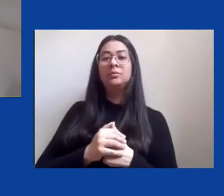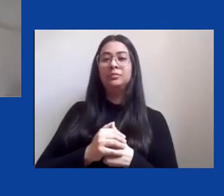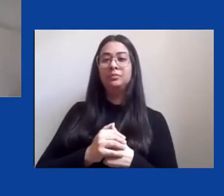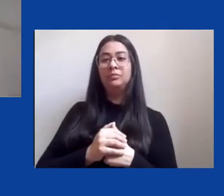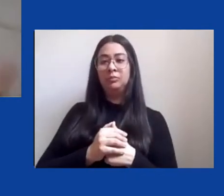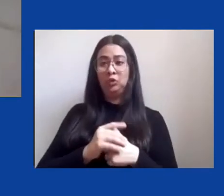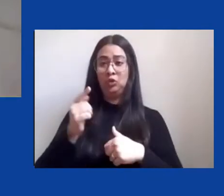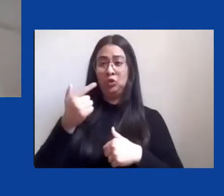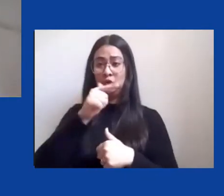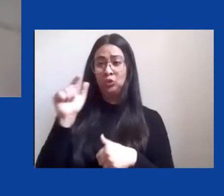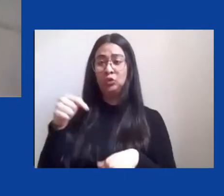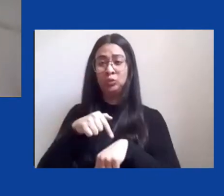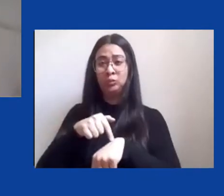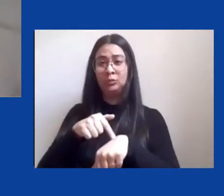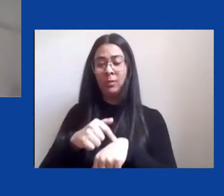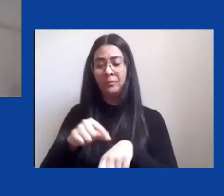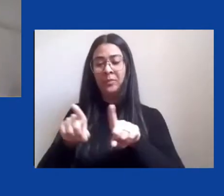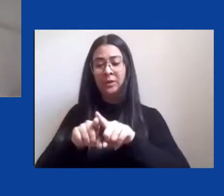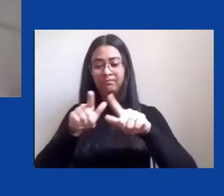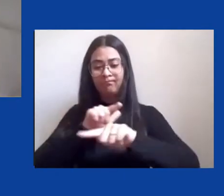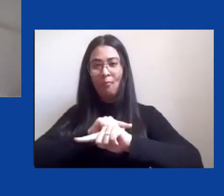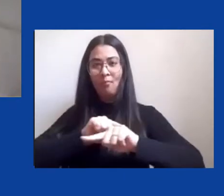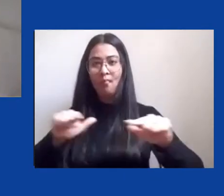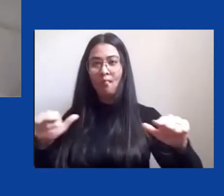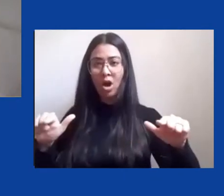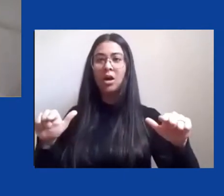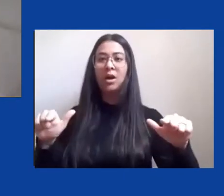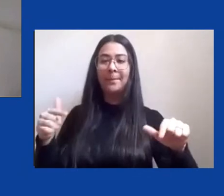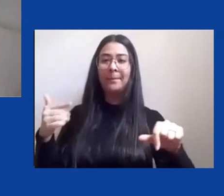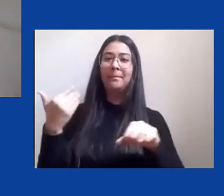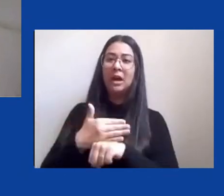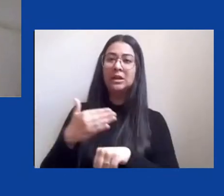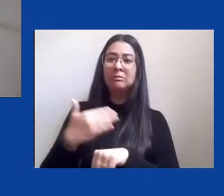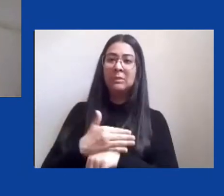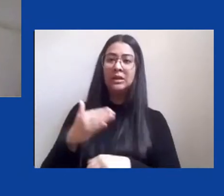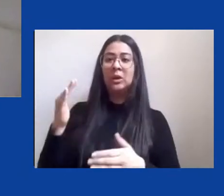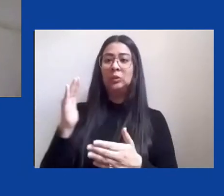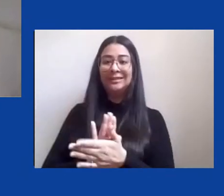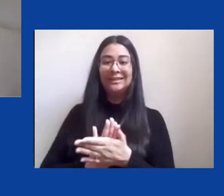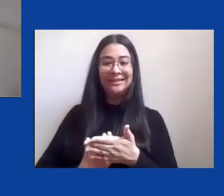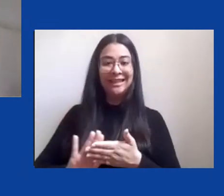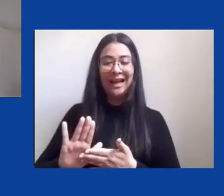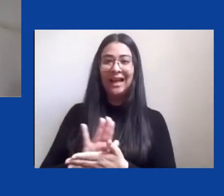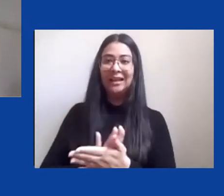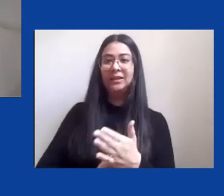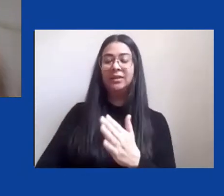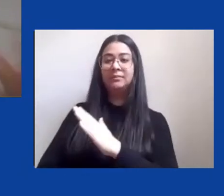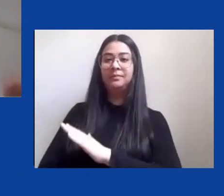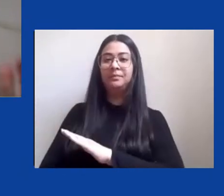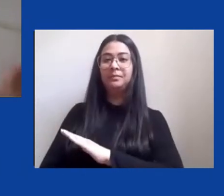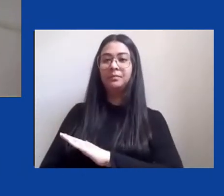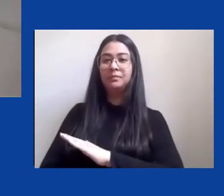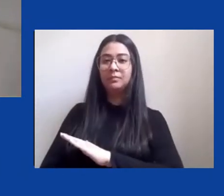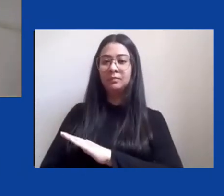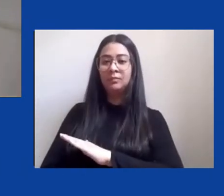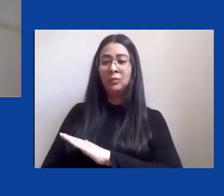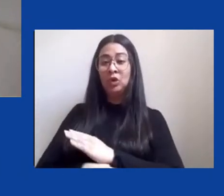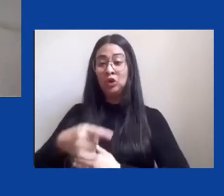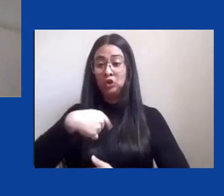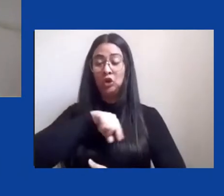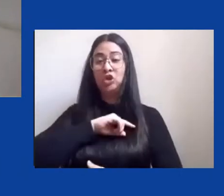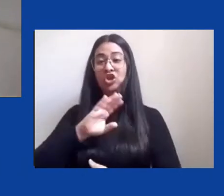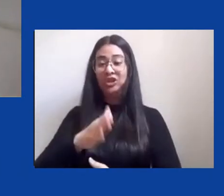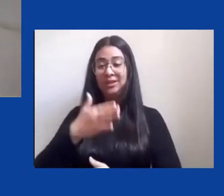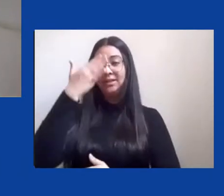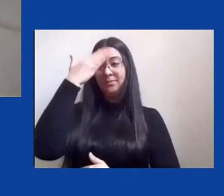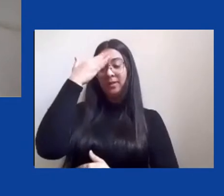extinguiu os conselhos de participação né nós estamos e sabemos que somos e somos o grupo mais vulnerável